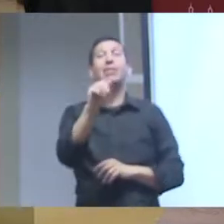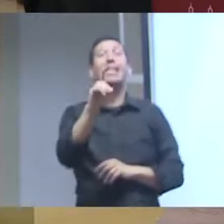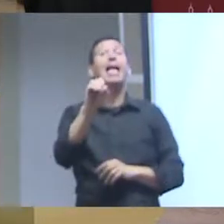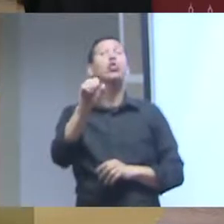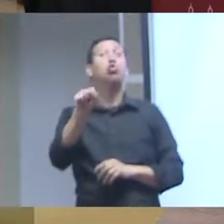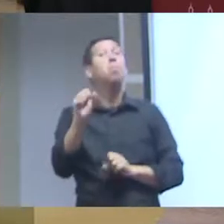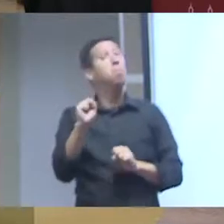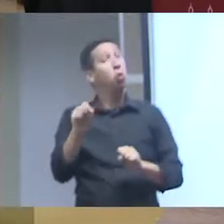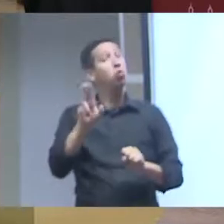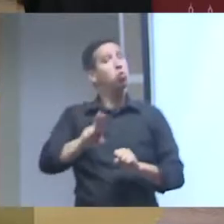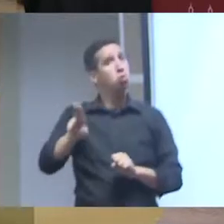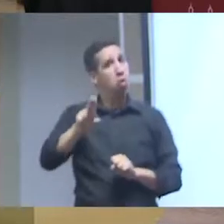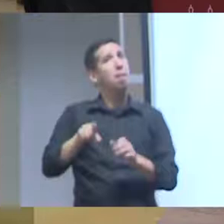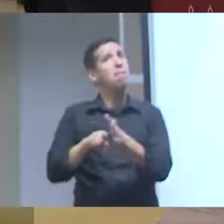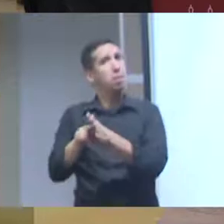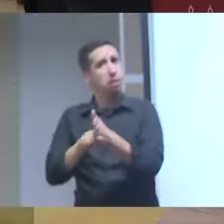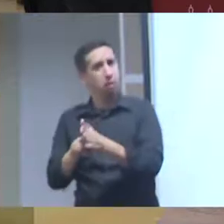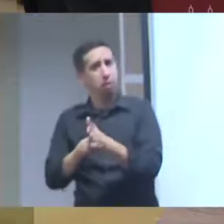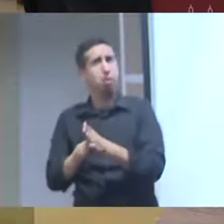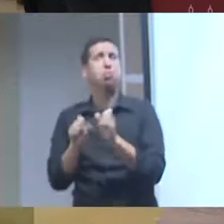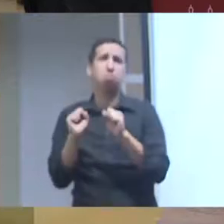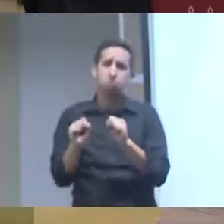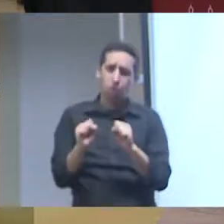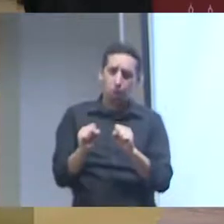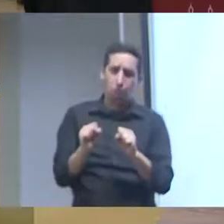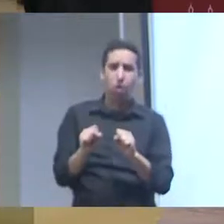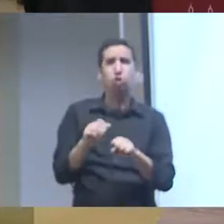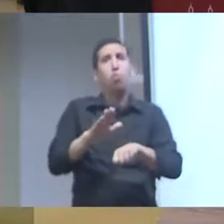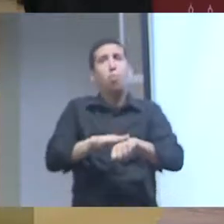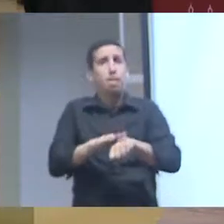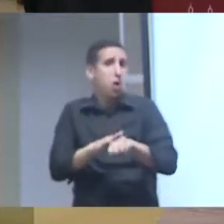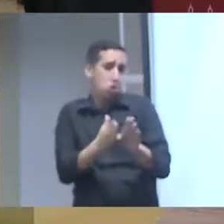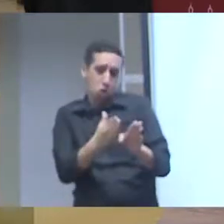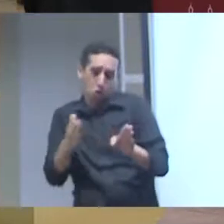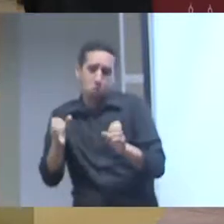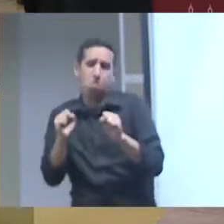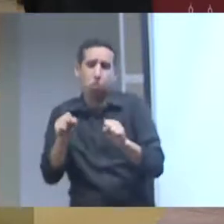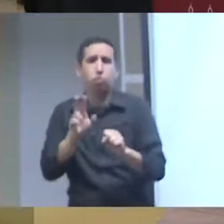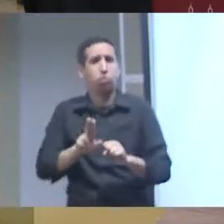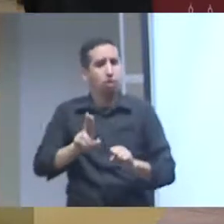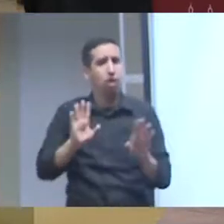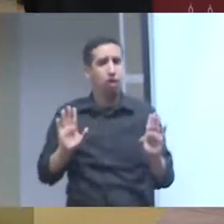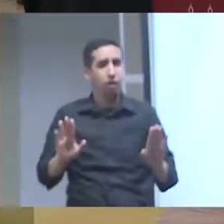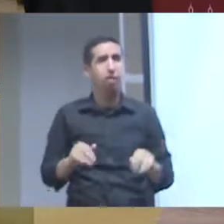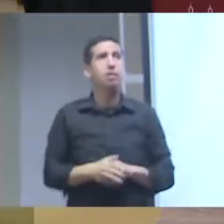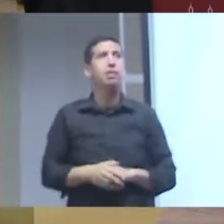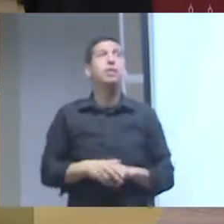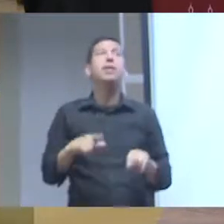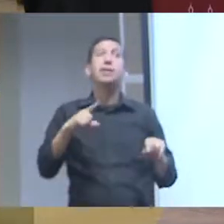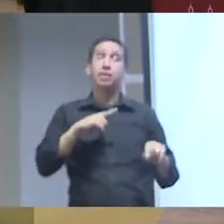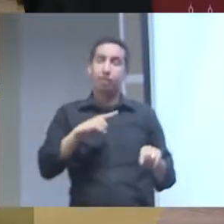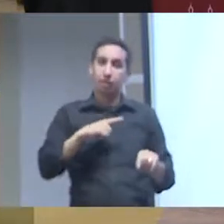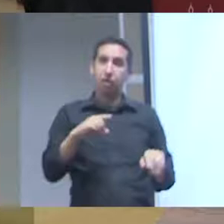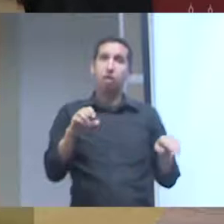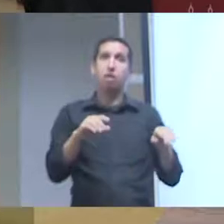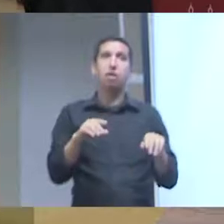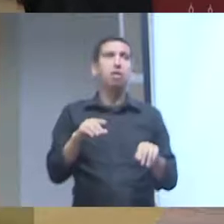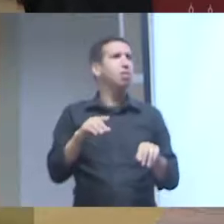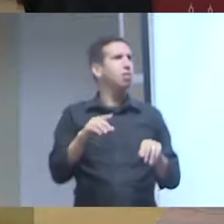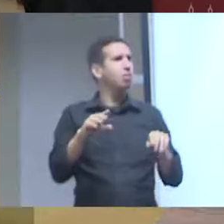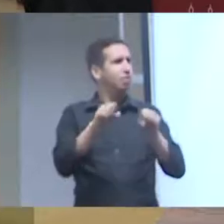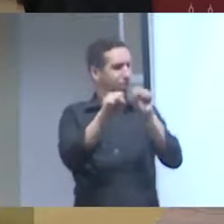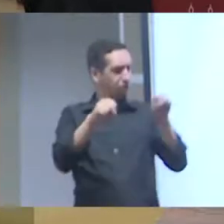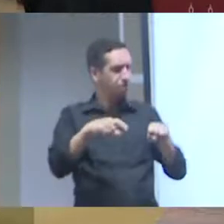dados são dados que podem ser usados para pesquisa ou né num determinado momento inclusive eu acho que o próprio SIDAC está